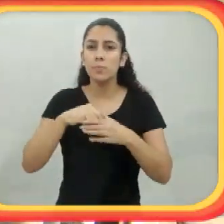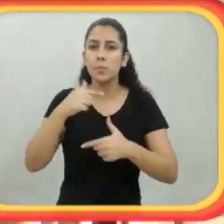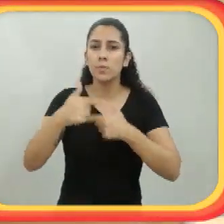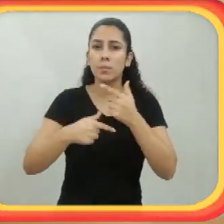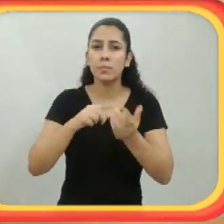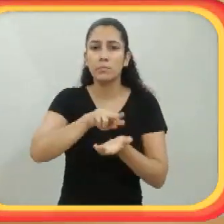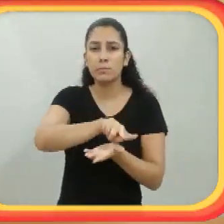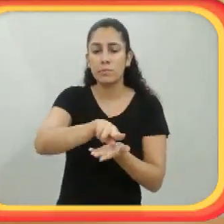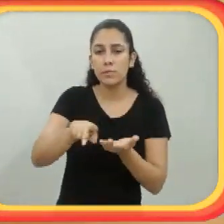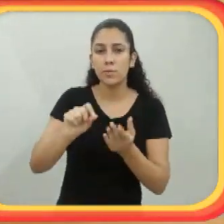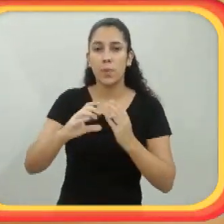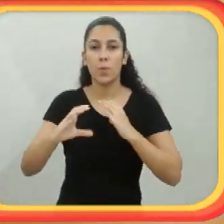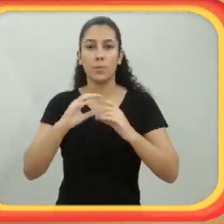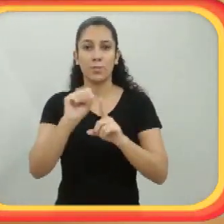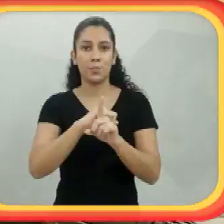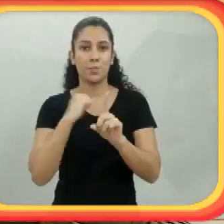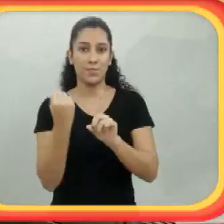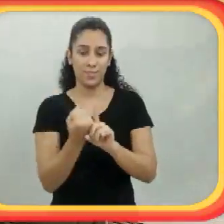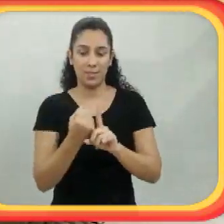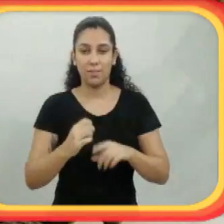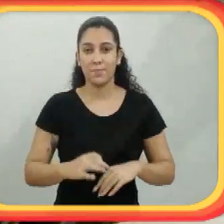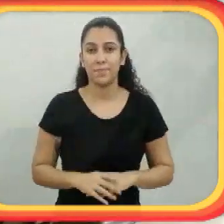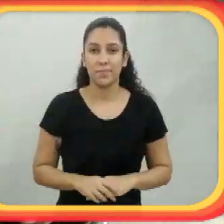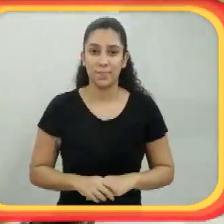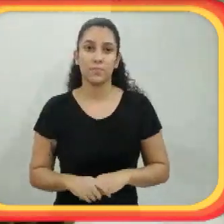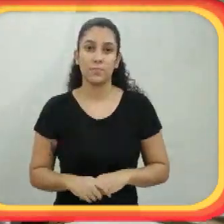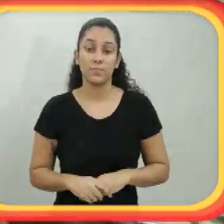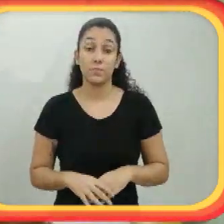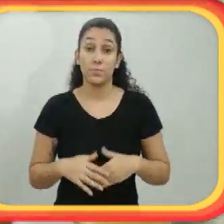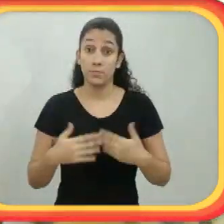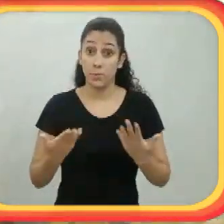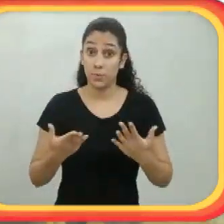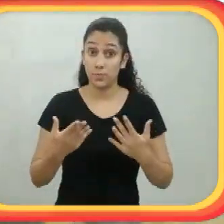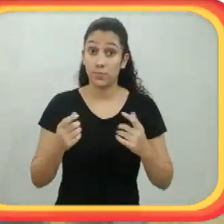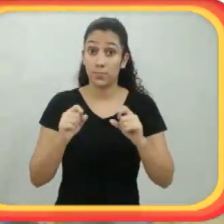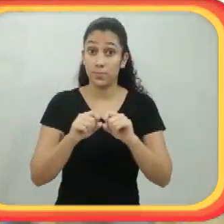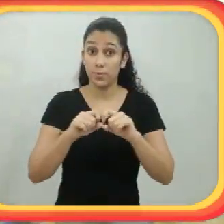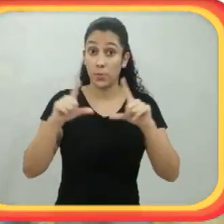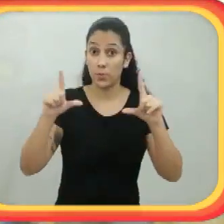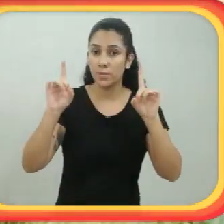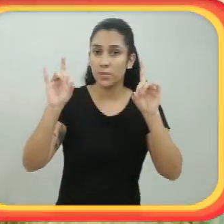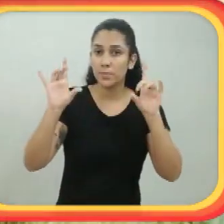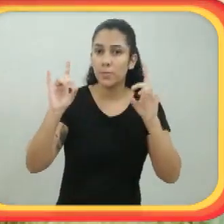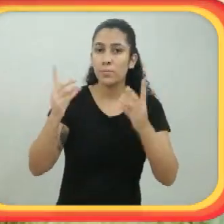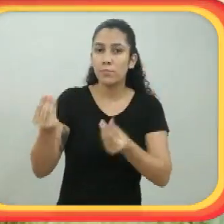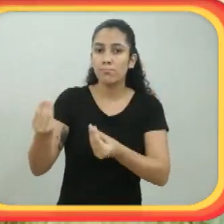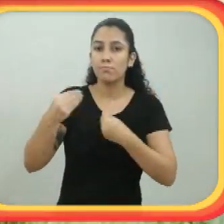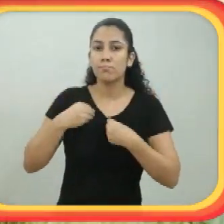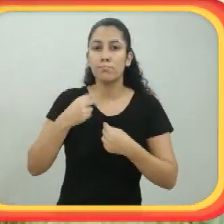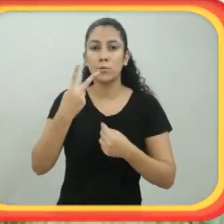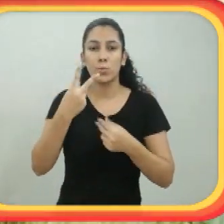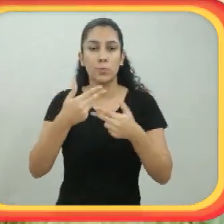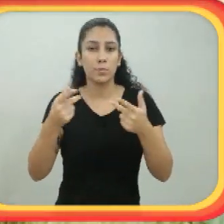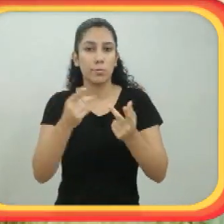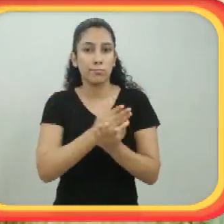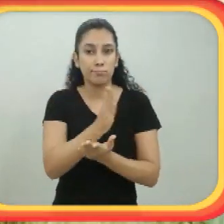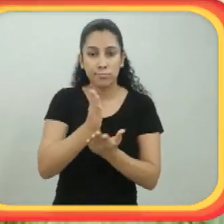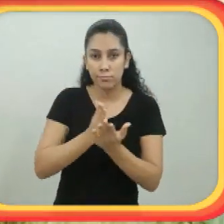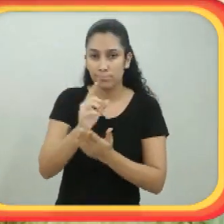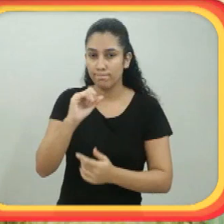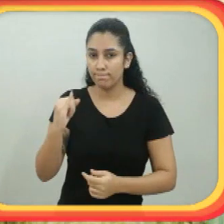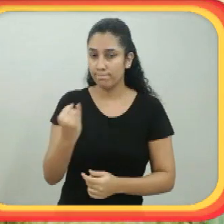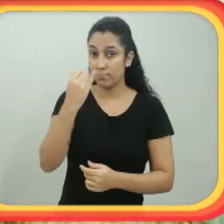Inmetro, na divisão de comunicação social. O programa especial me trouxe duas coisas preciosas na minha vida. que